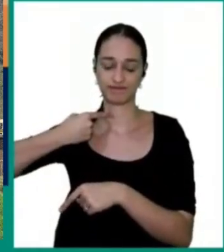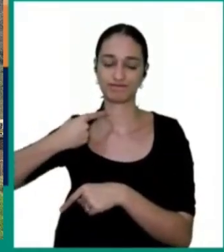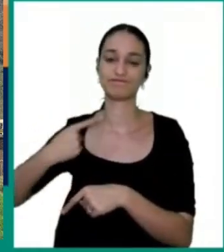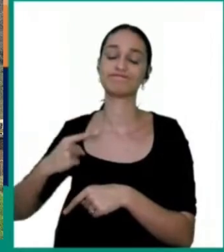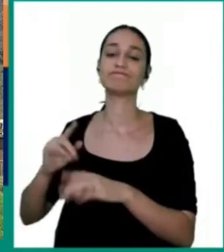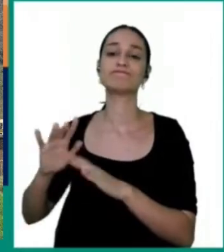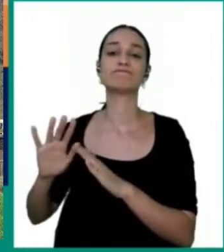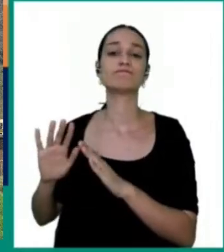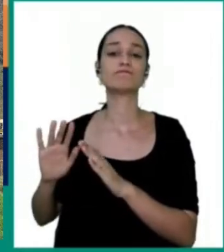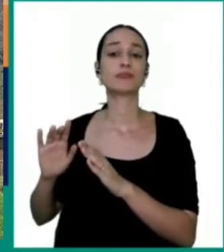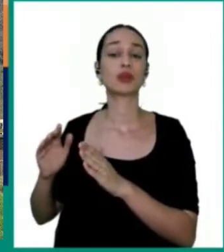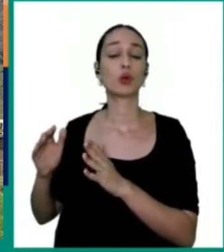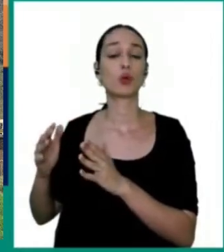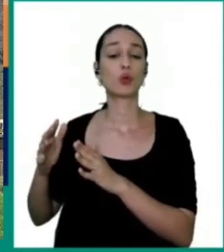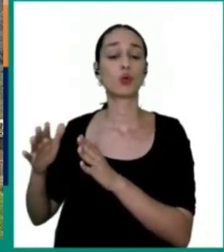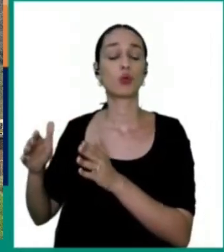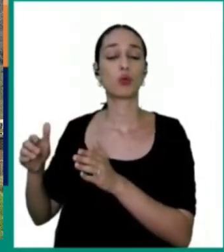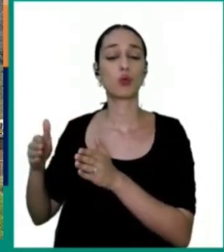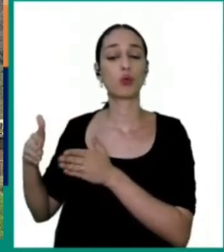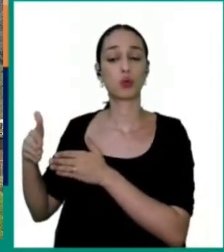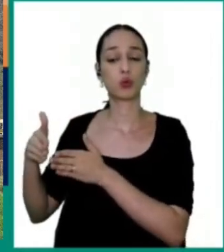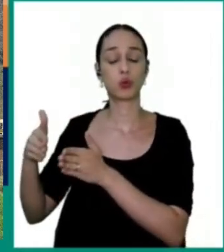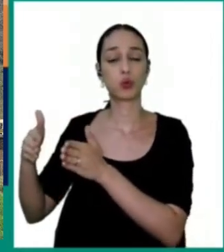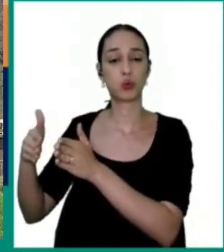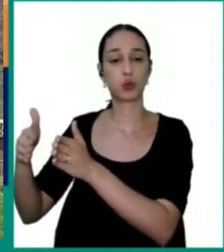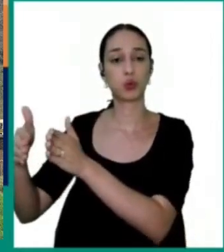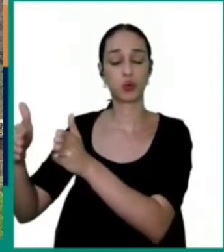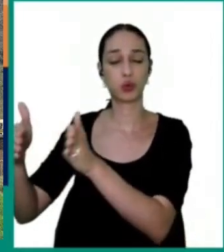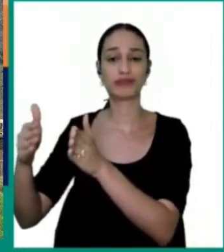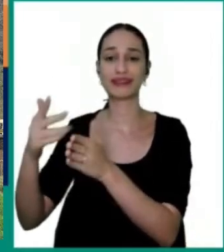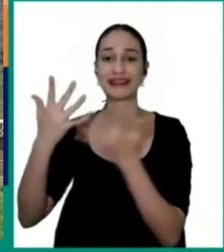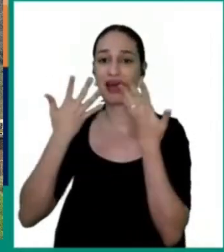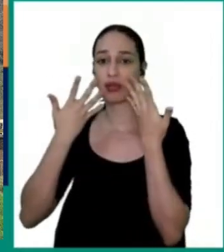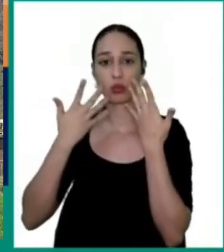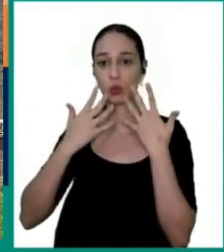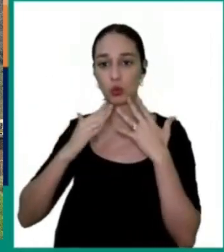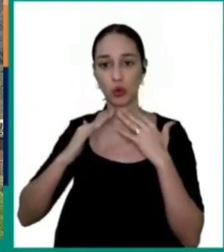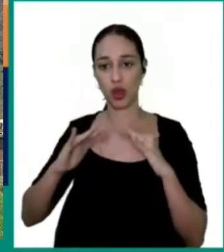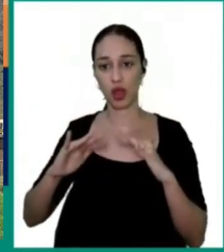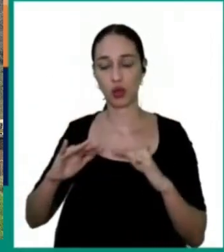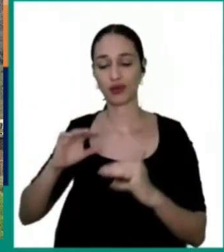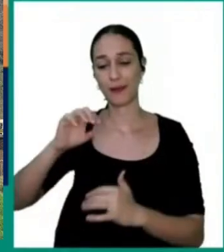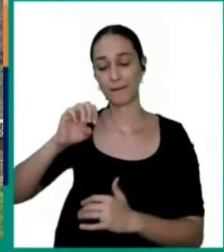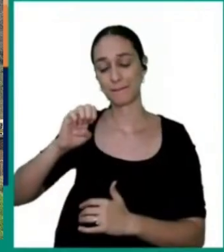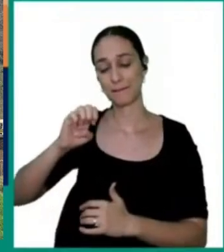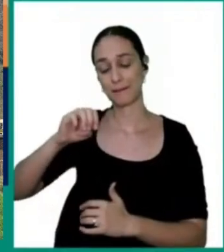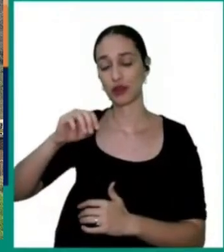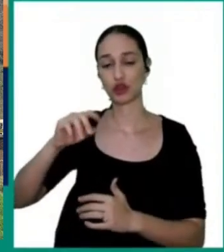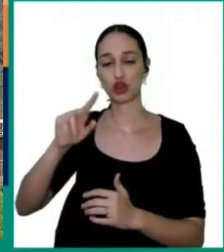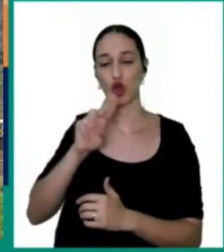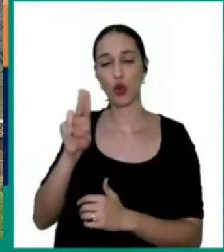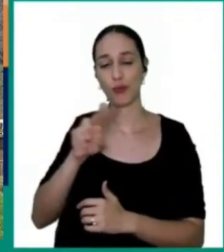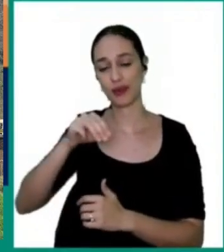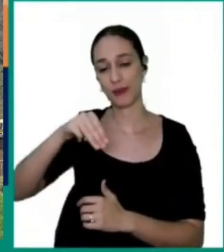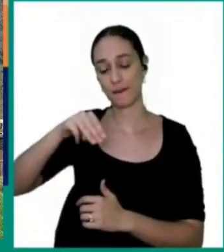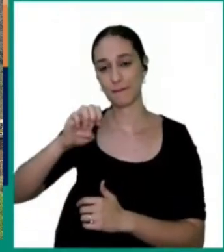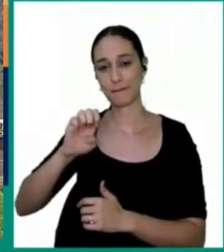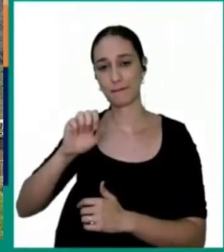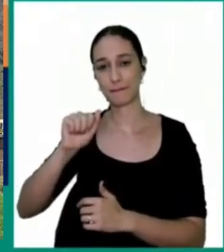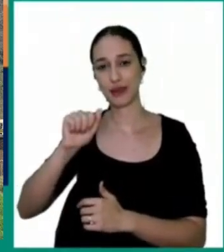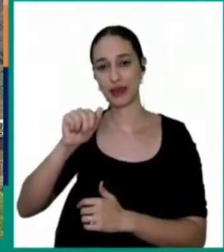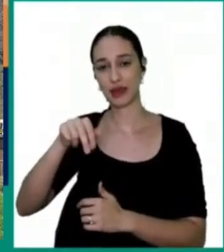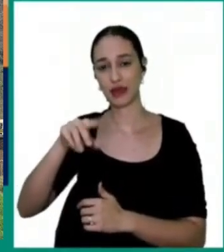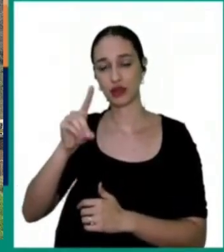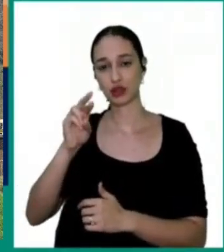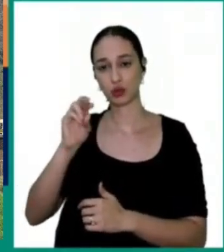medida que o córrego vai se movimentando naturalmente, de que a gente chama de meandros, ele se aproximou decisivamente